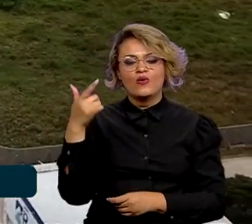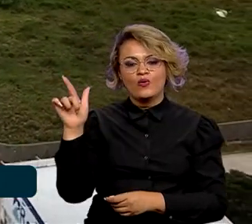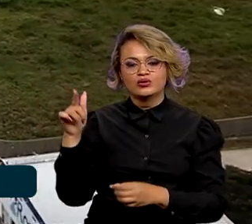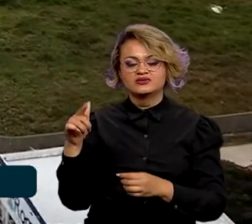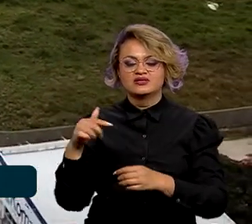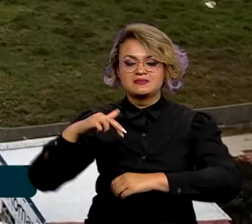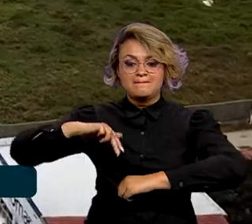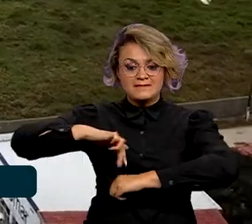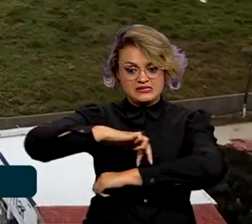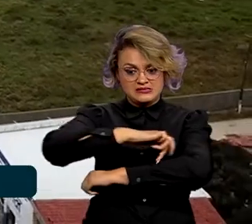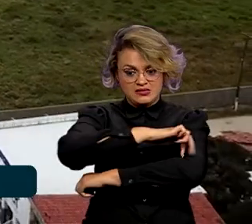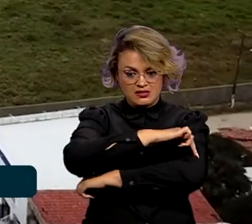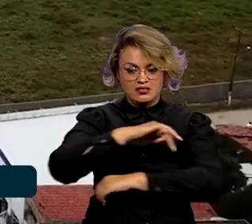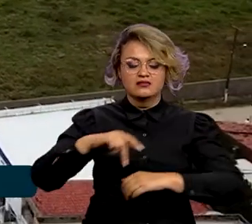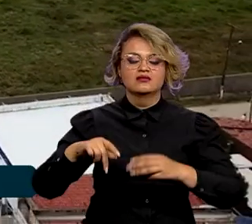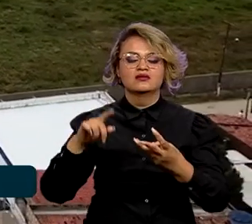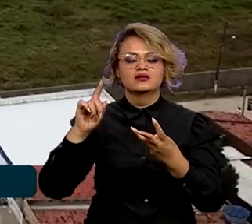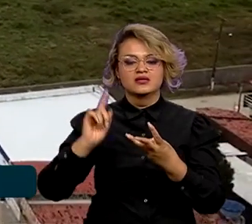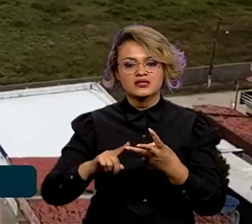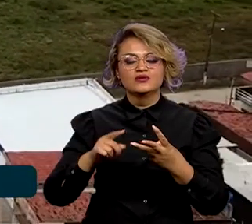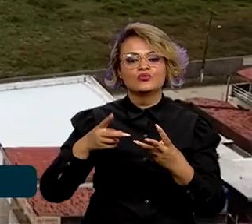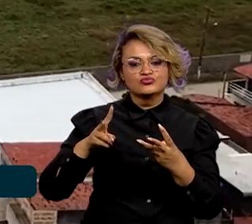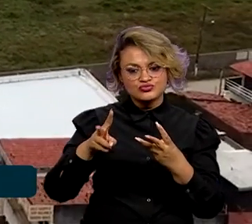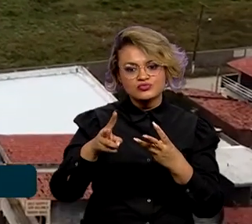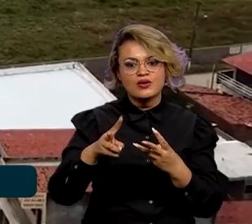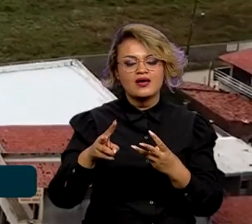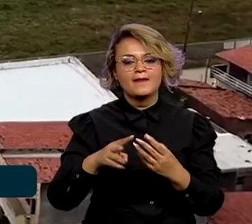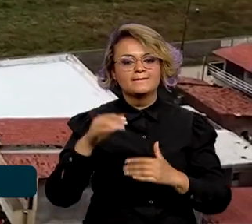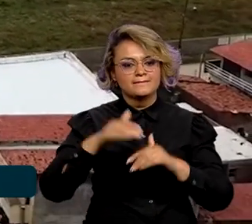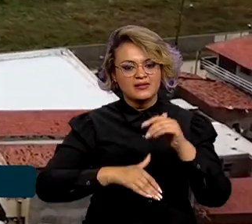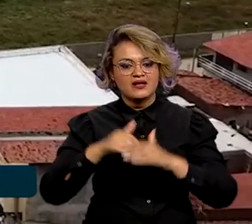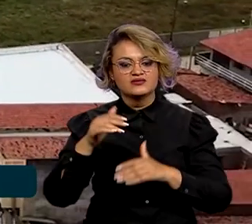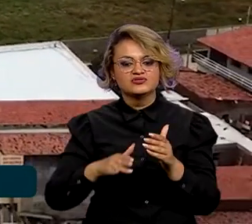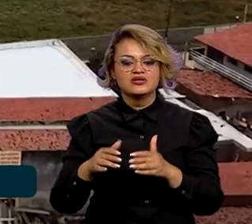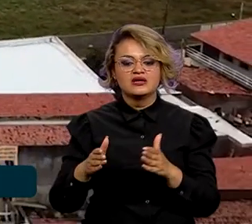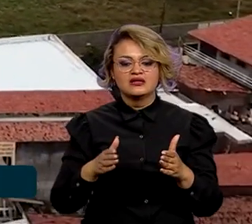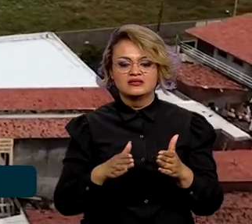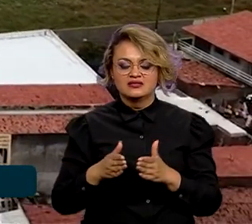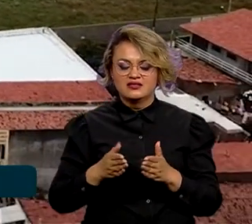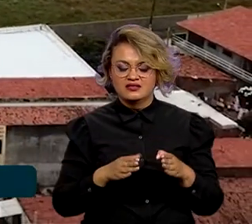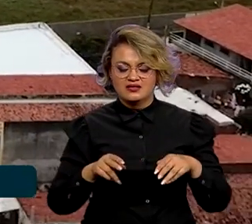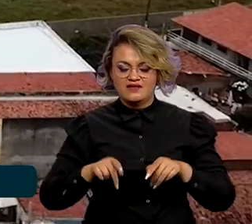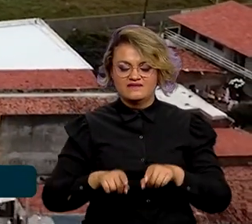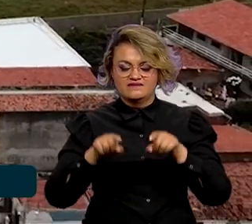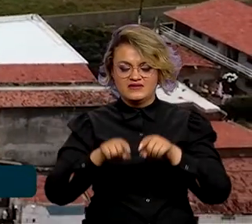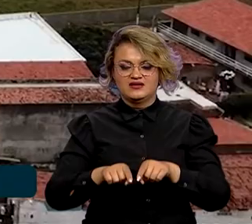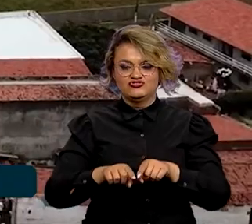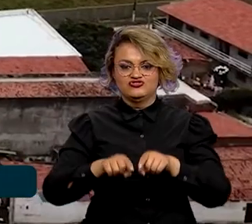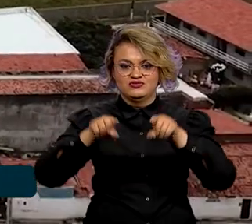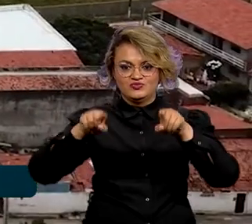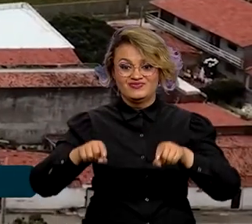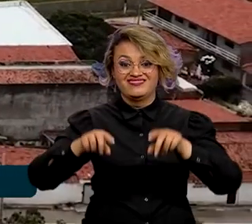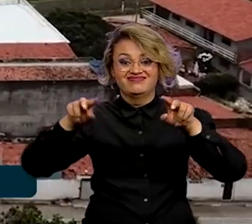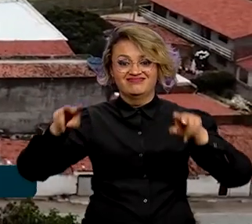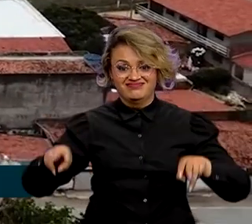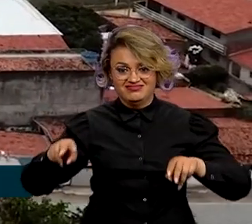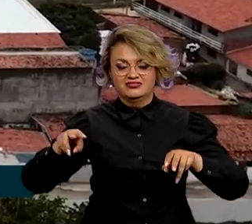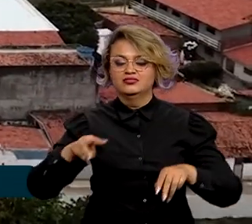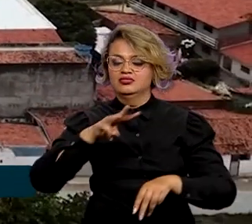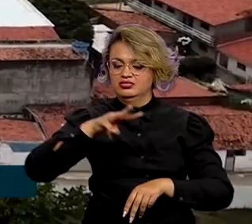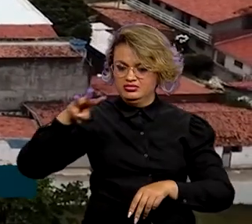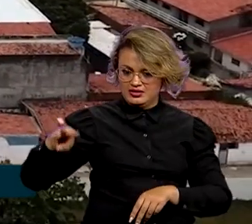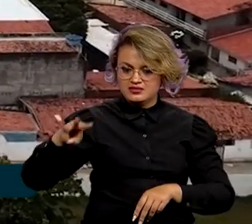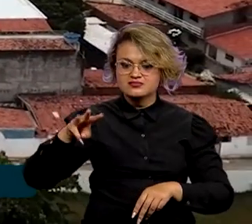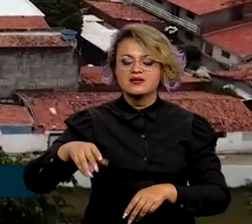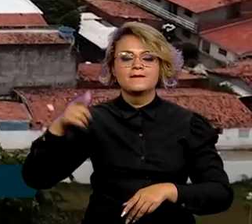passarelas de pedestres e a continuidade de implantação da terceira faixa e vias marginais, além de